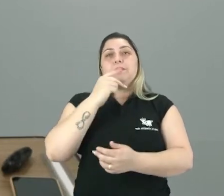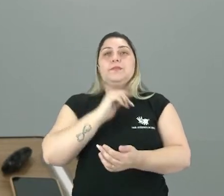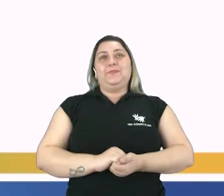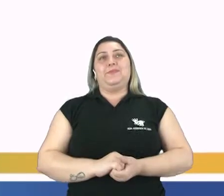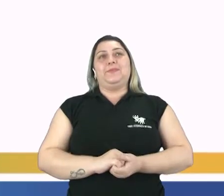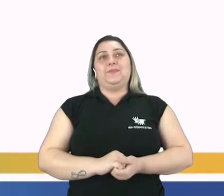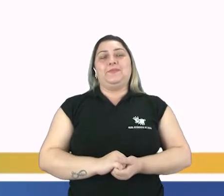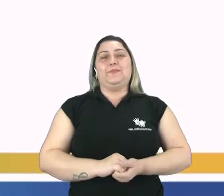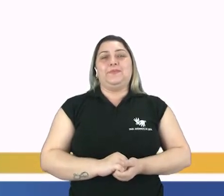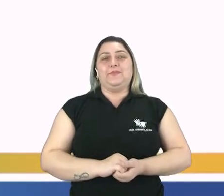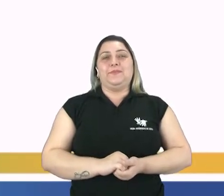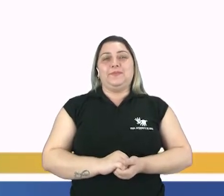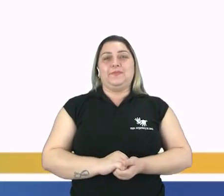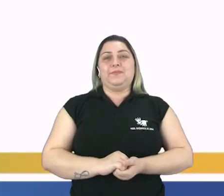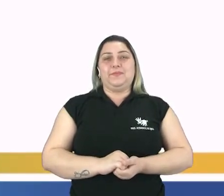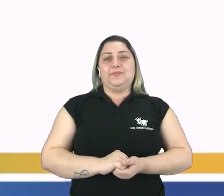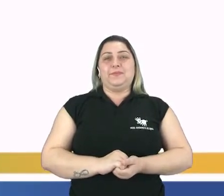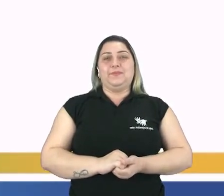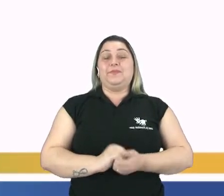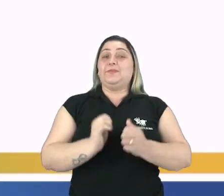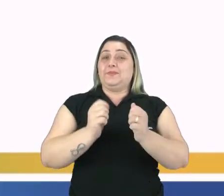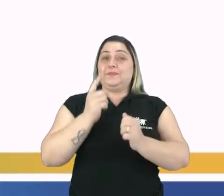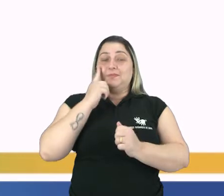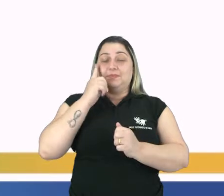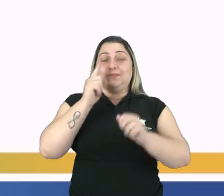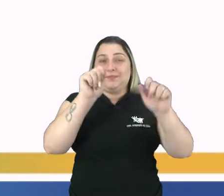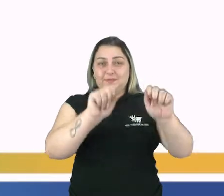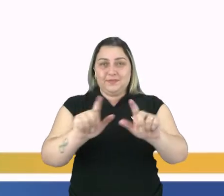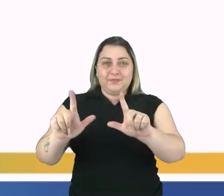ele. Então acompanha comigo a Natalia, vamos lá.